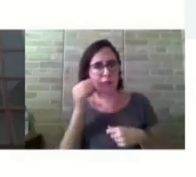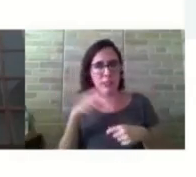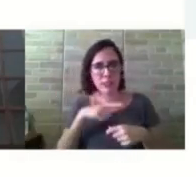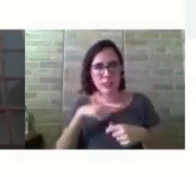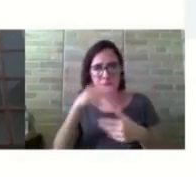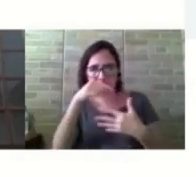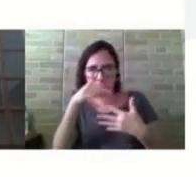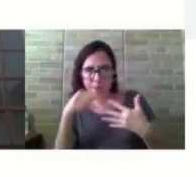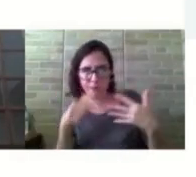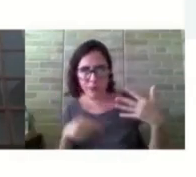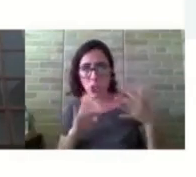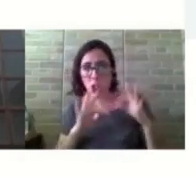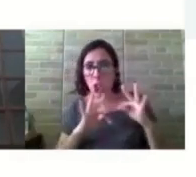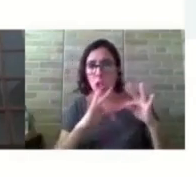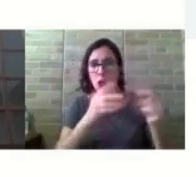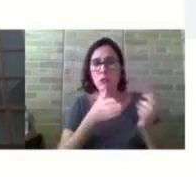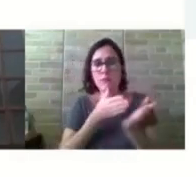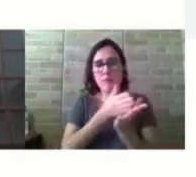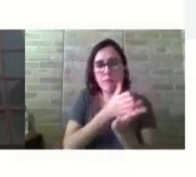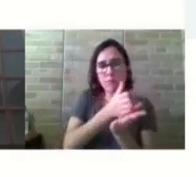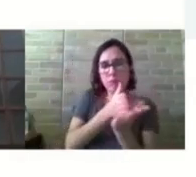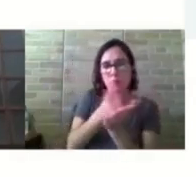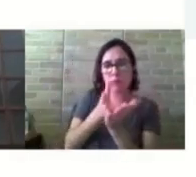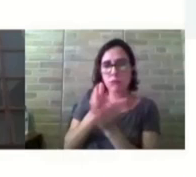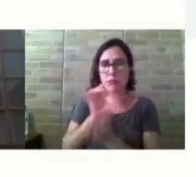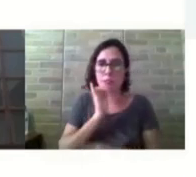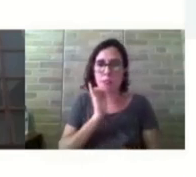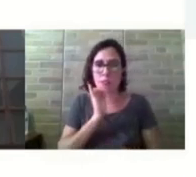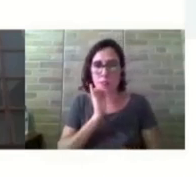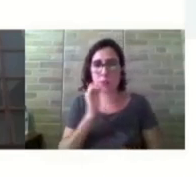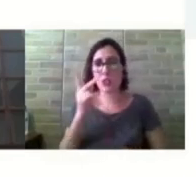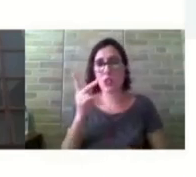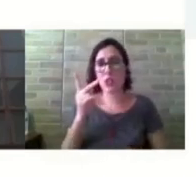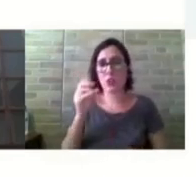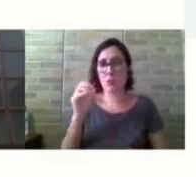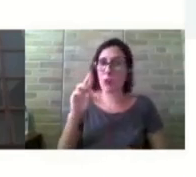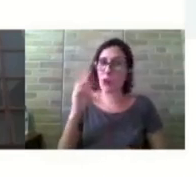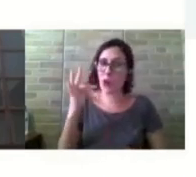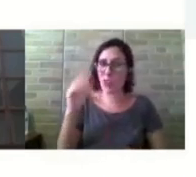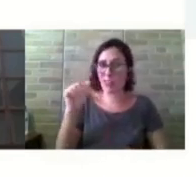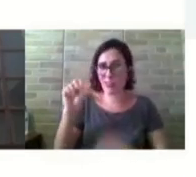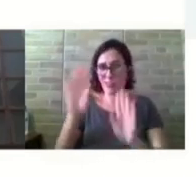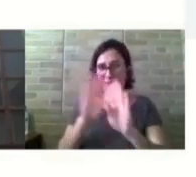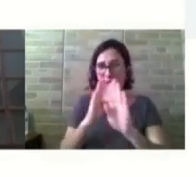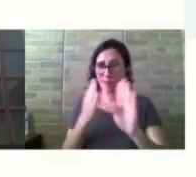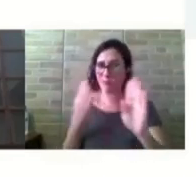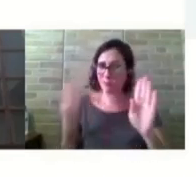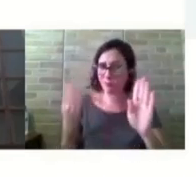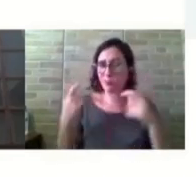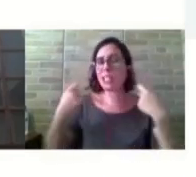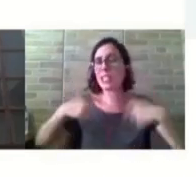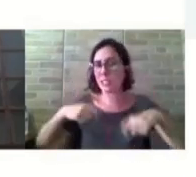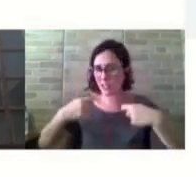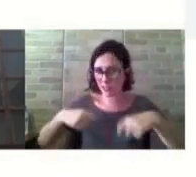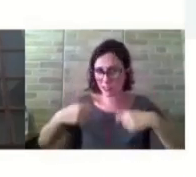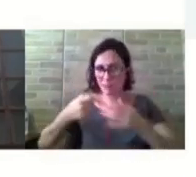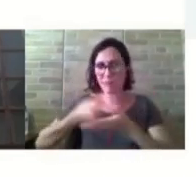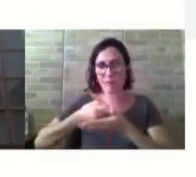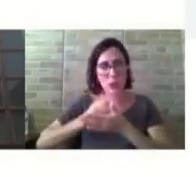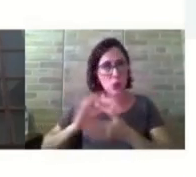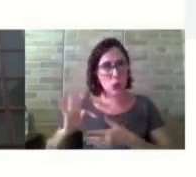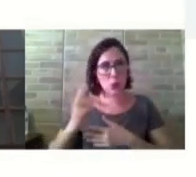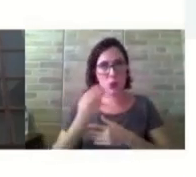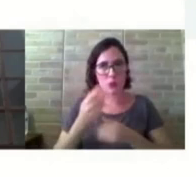as rotas, por exemplo, portas, né? Que tem que ser avaliado em todas as rotas e tem alguns itens que são característicos de algumas